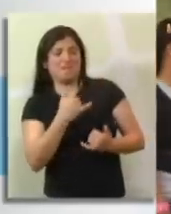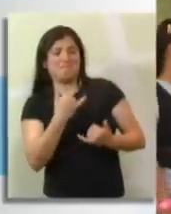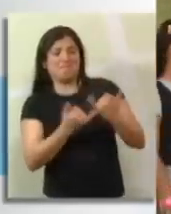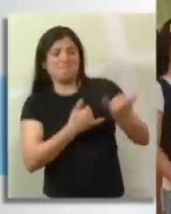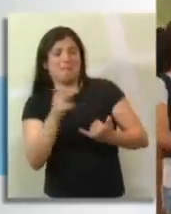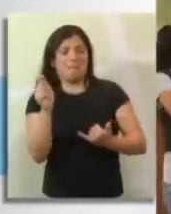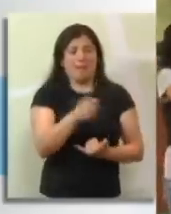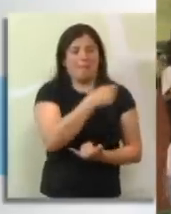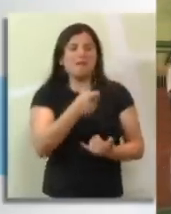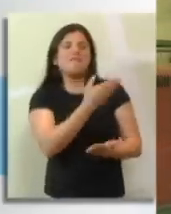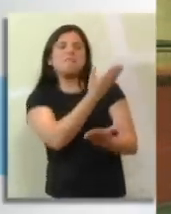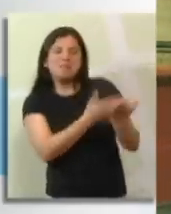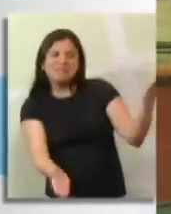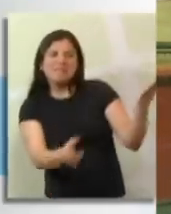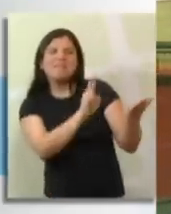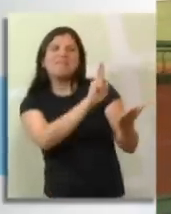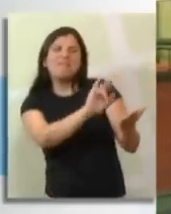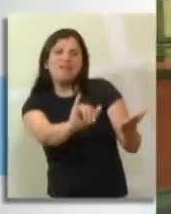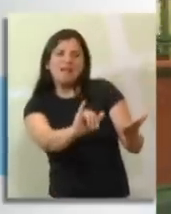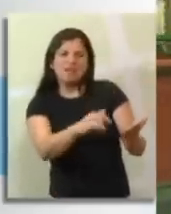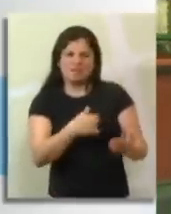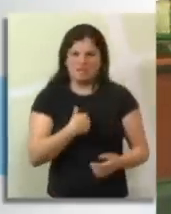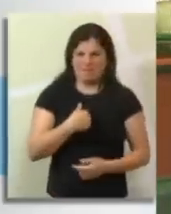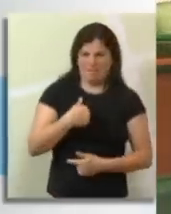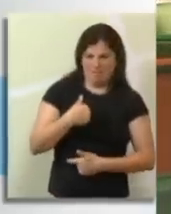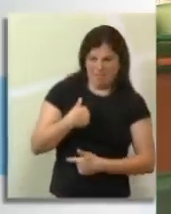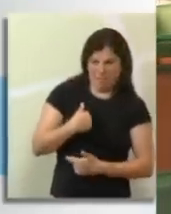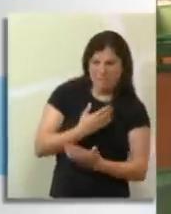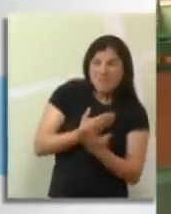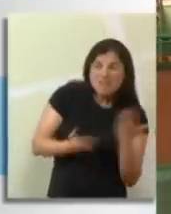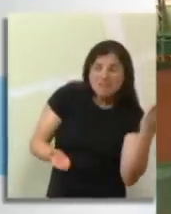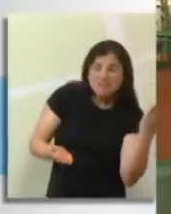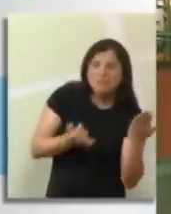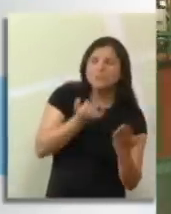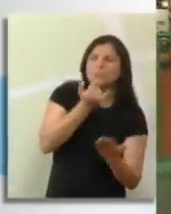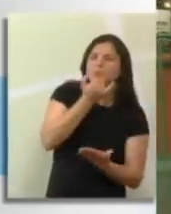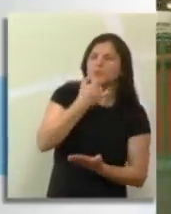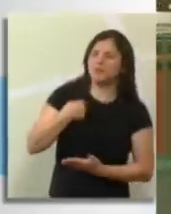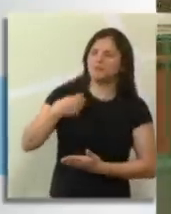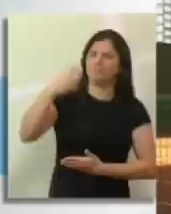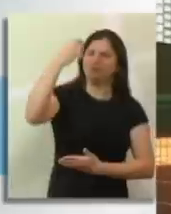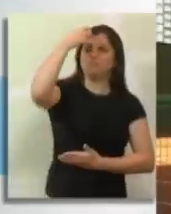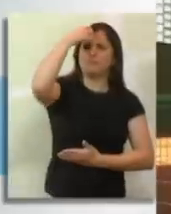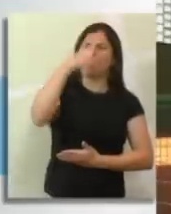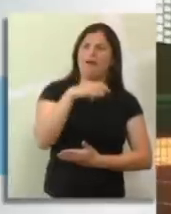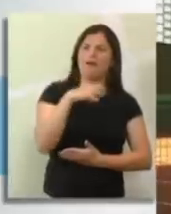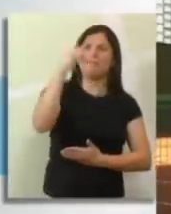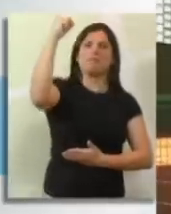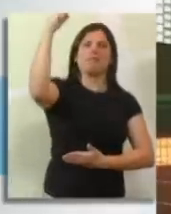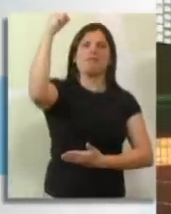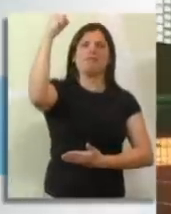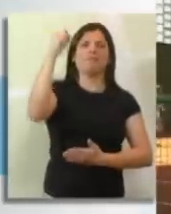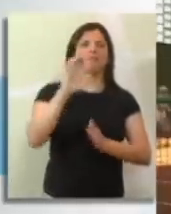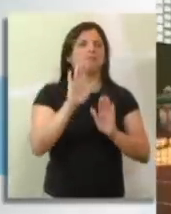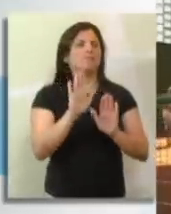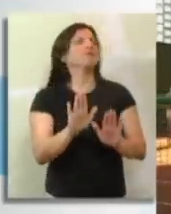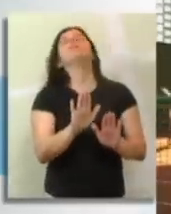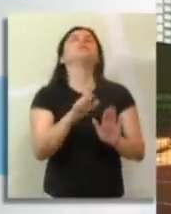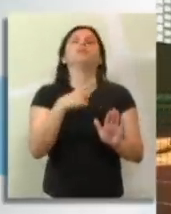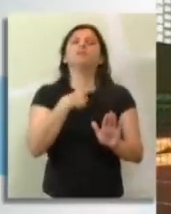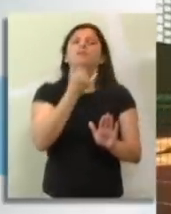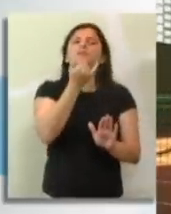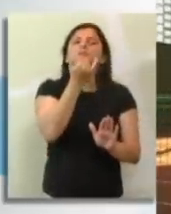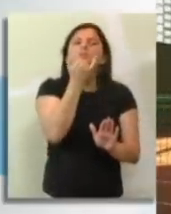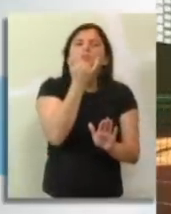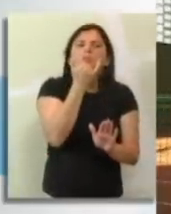passarelas. Eu acho que vocês estão esquecendo de um detalhe. Que que é isso? É uma tabela. E todas as